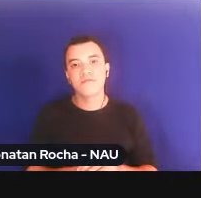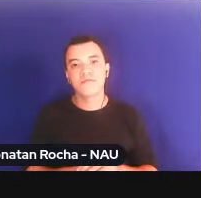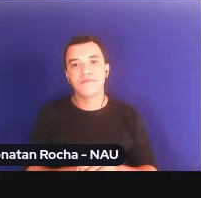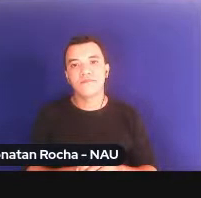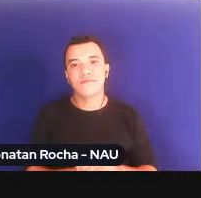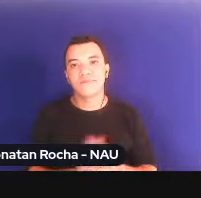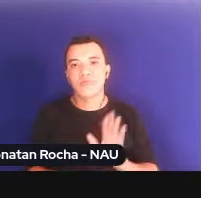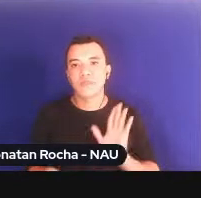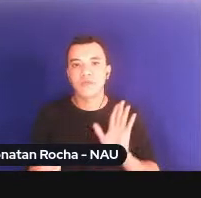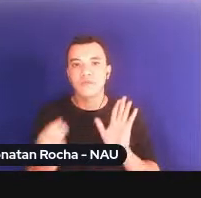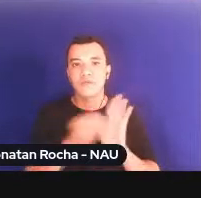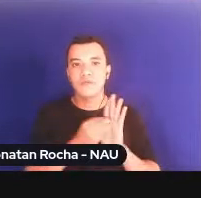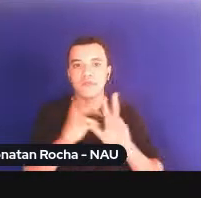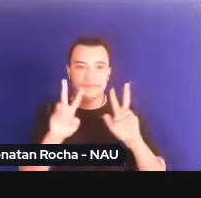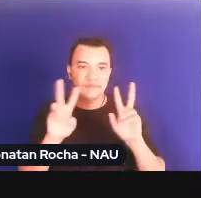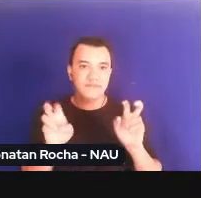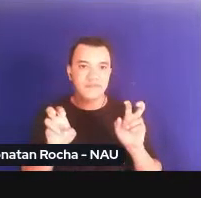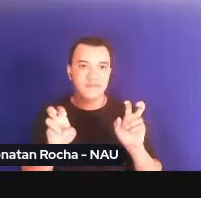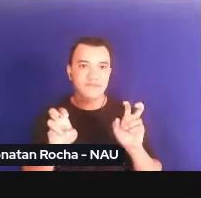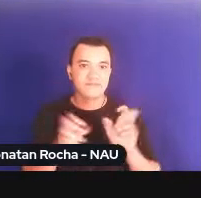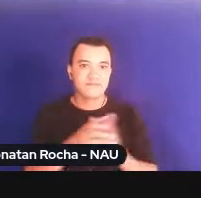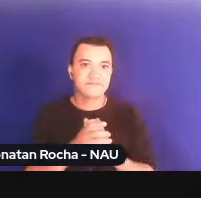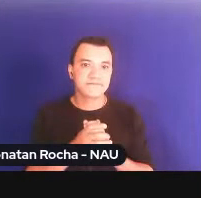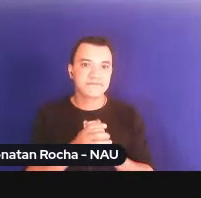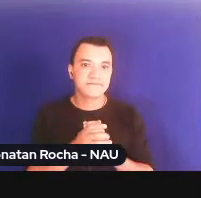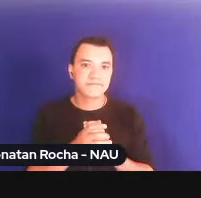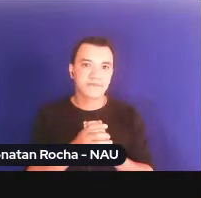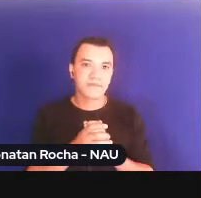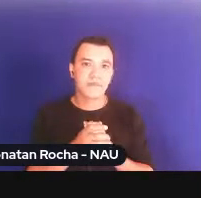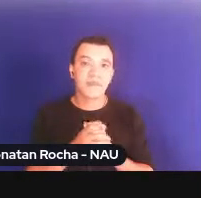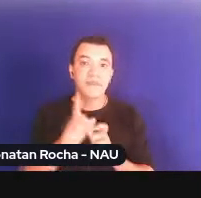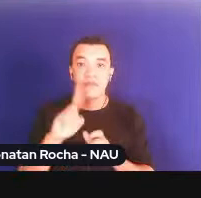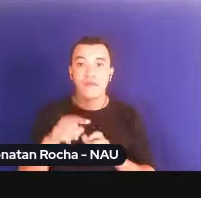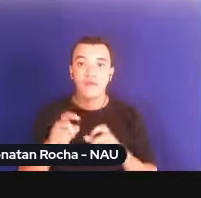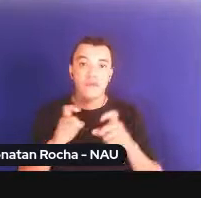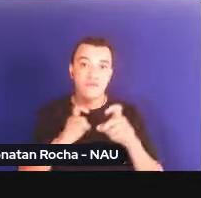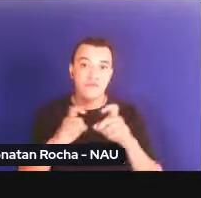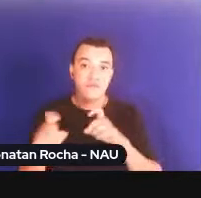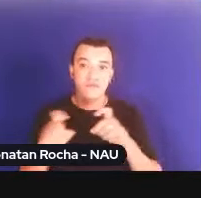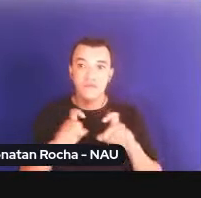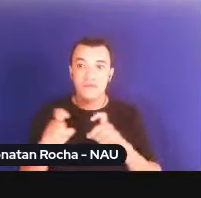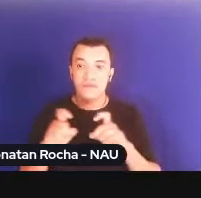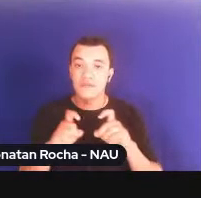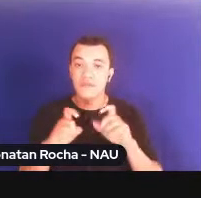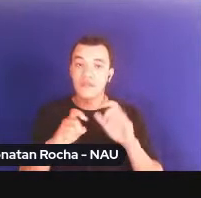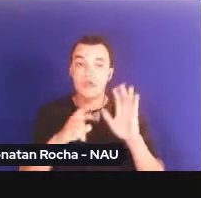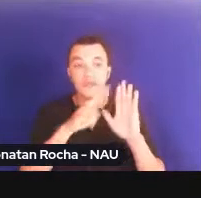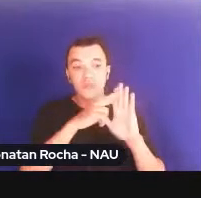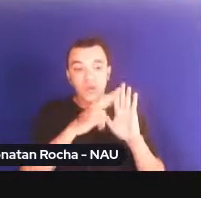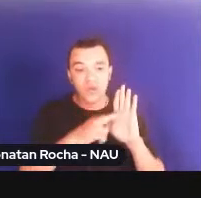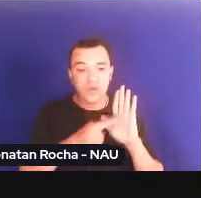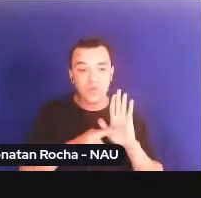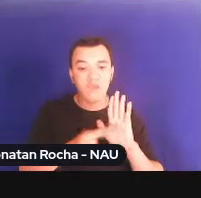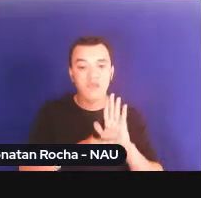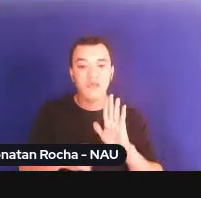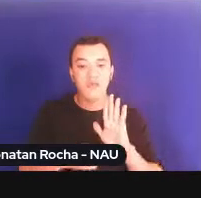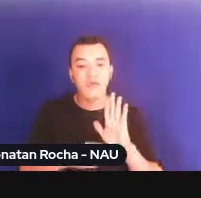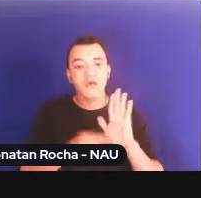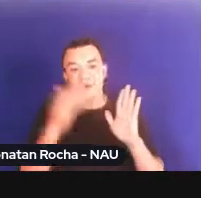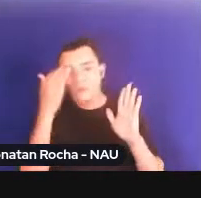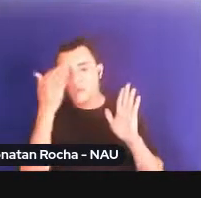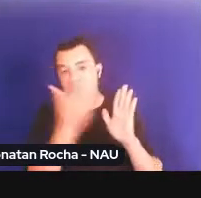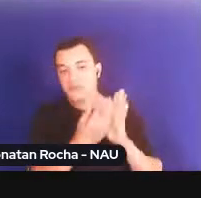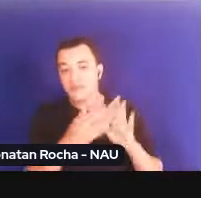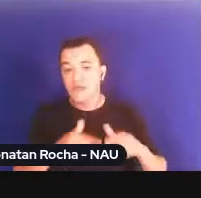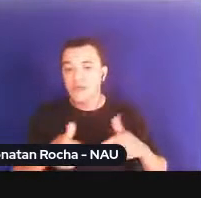do nosso Café Internacional foi a própria discussão da eficácia dessa norma, a diferenciação